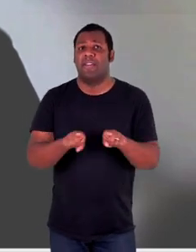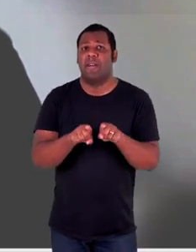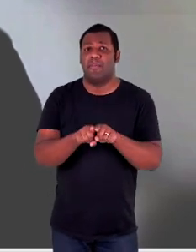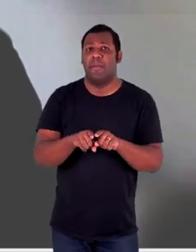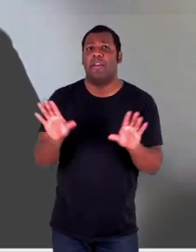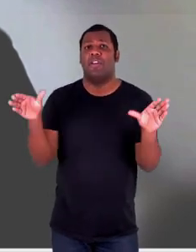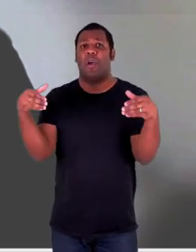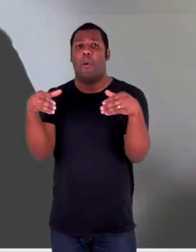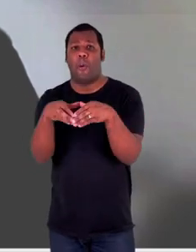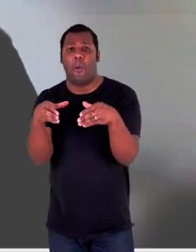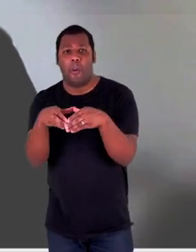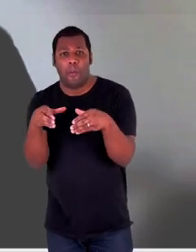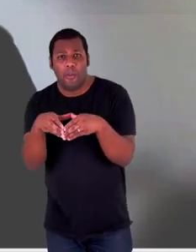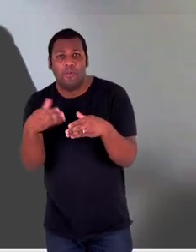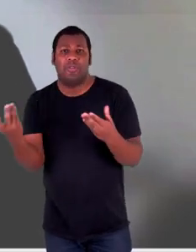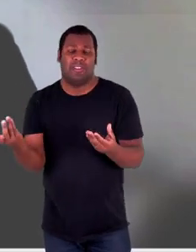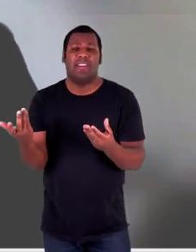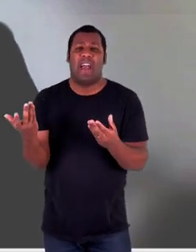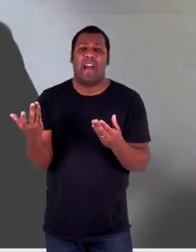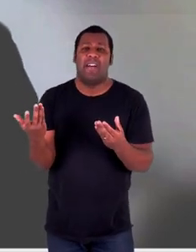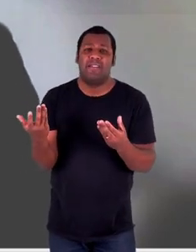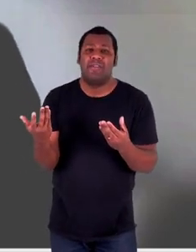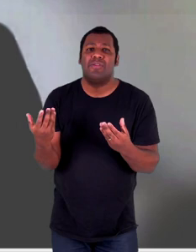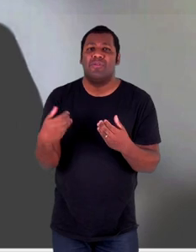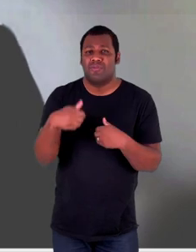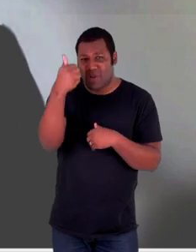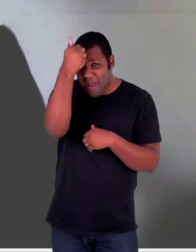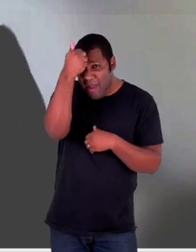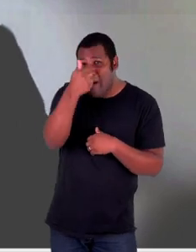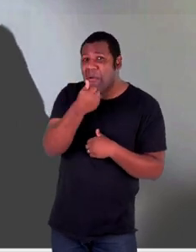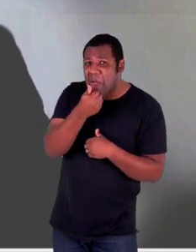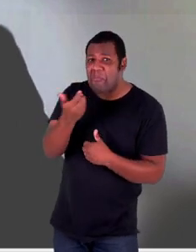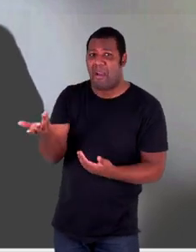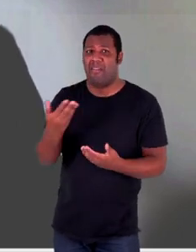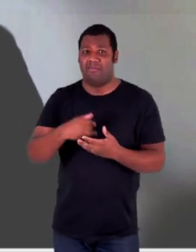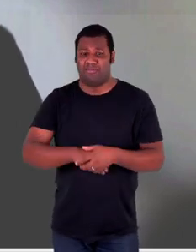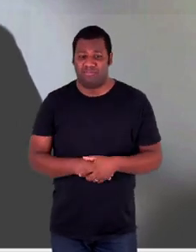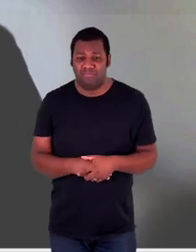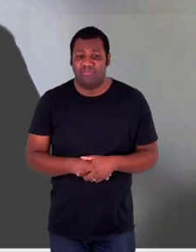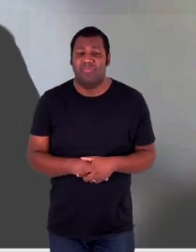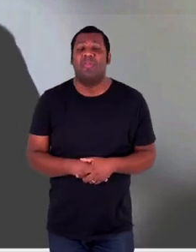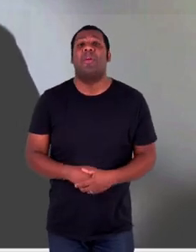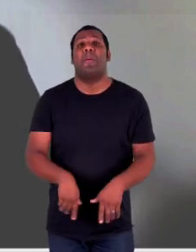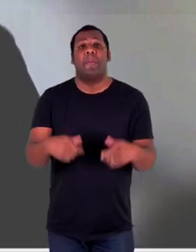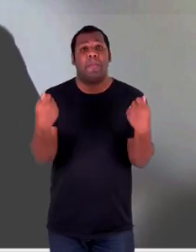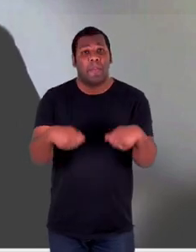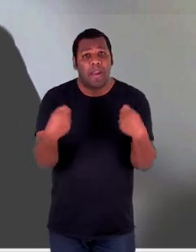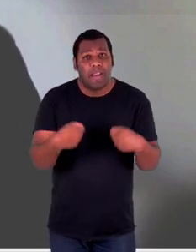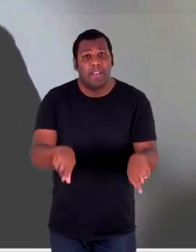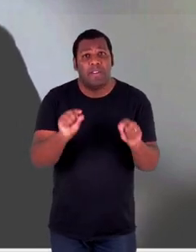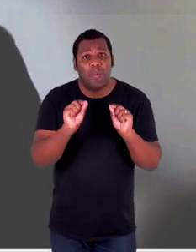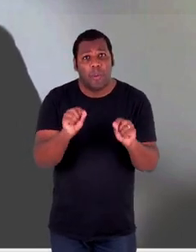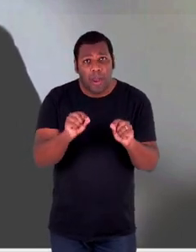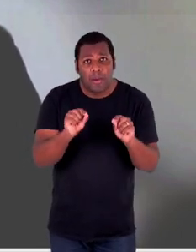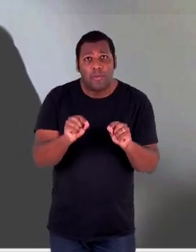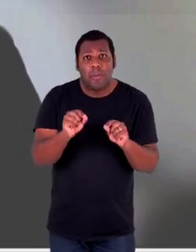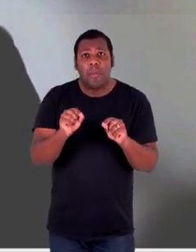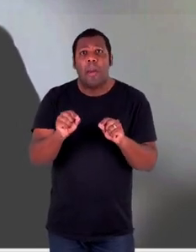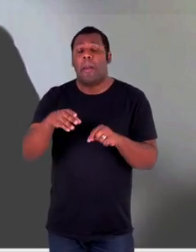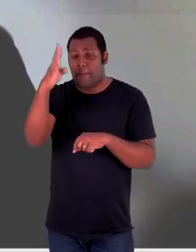Estado Palestino de uma maneira geral, é, de fato, o reconhecimento de que o Estado brasileiro